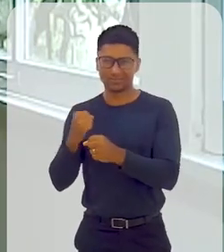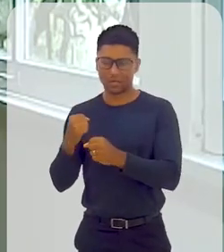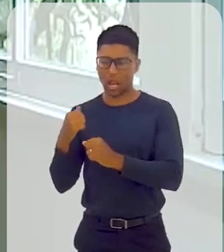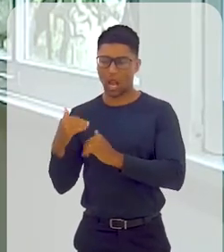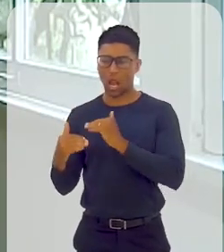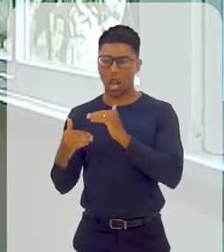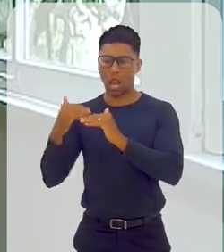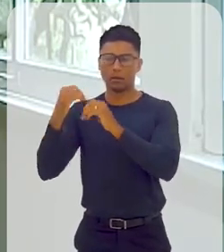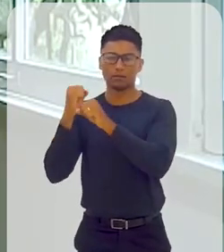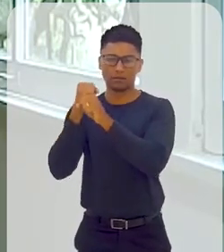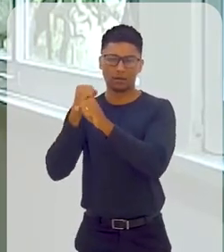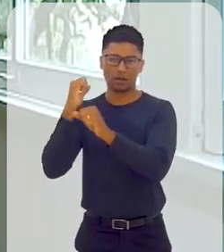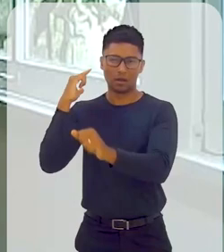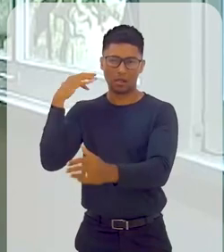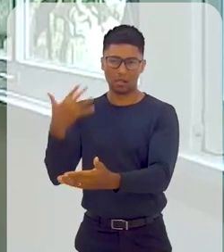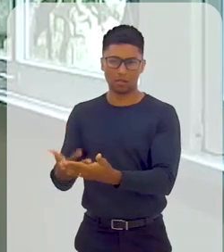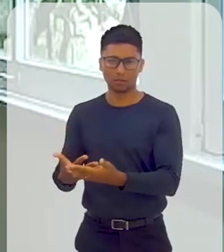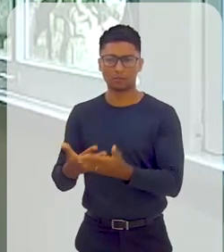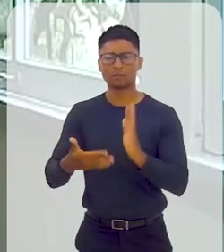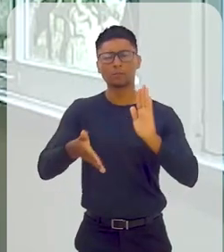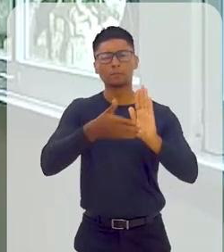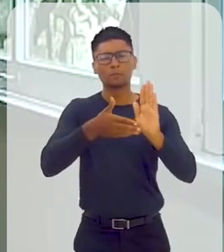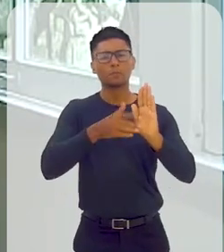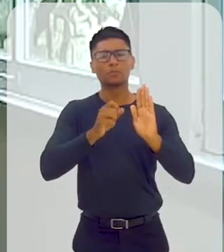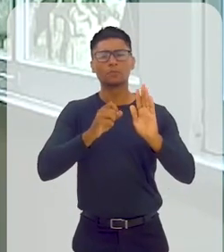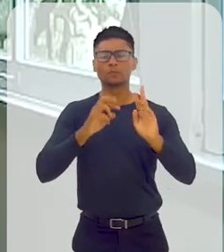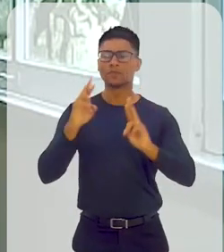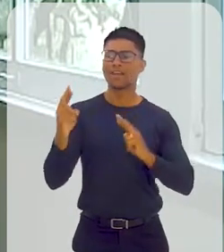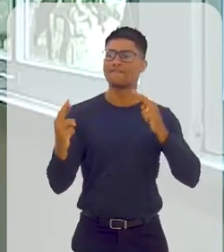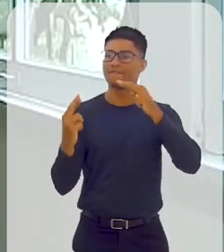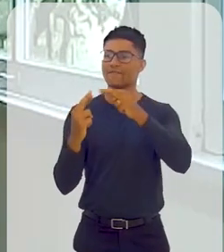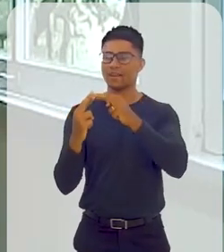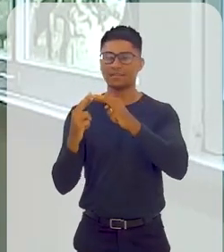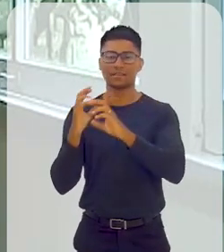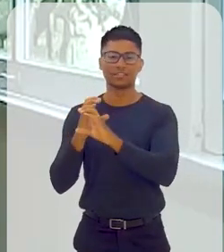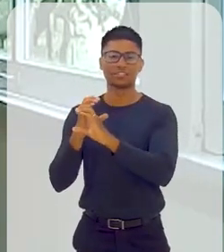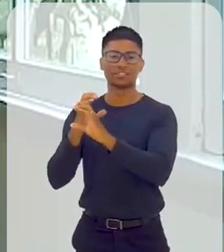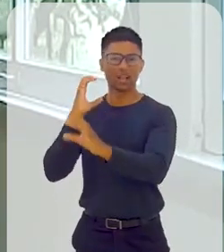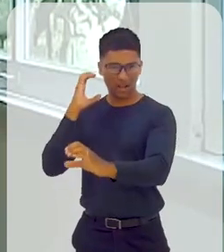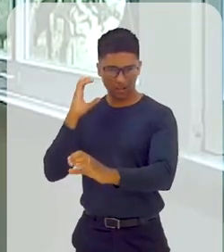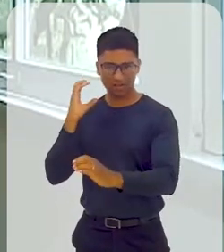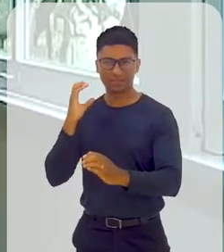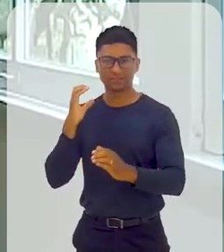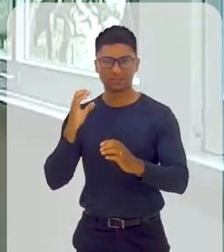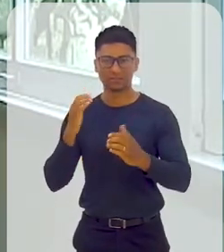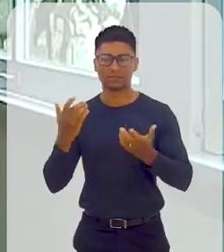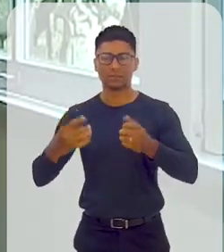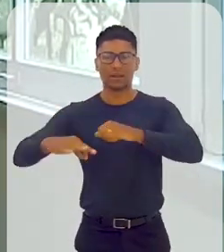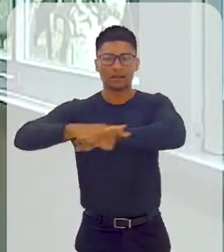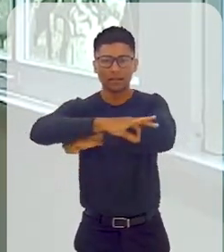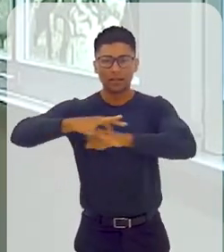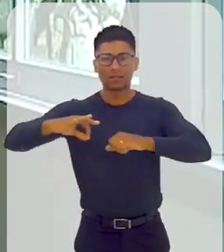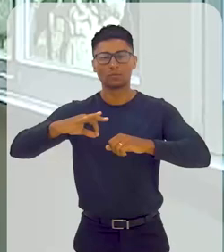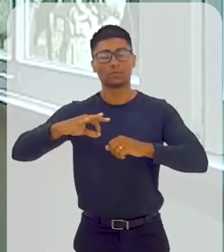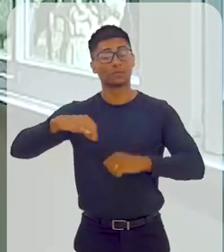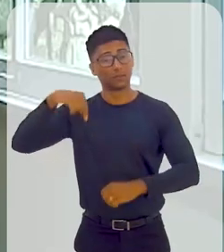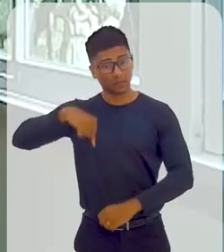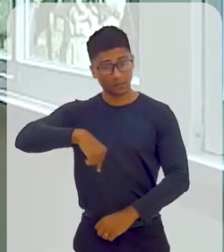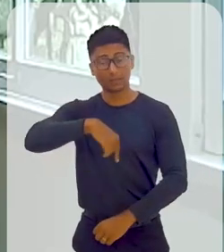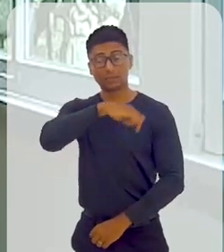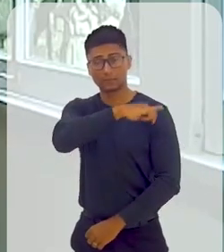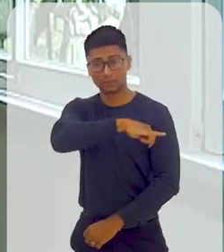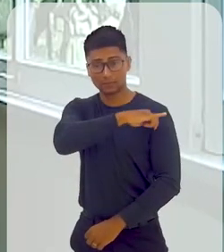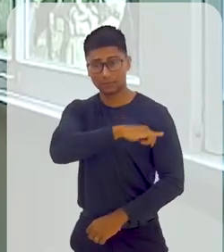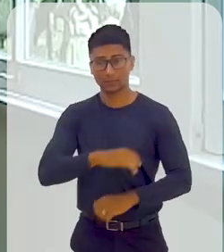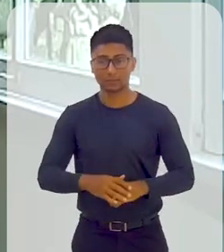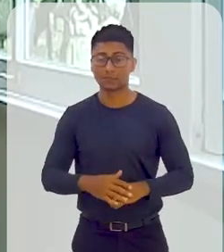construindo ao longo dos anos, ela era para ser uma referência sobre a engenharia pública, a engenharia e arquitetura pública no